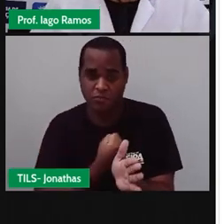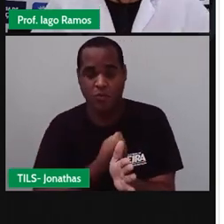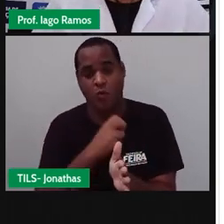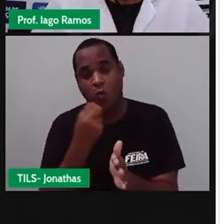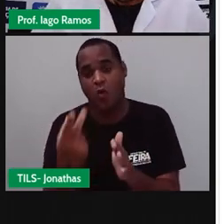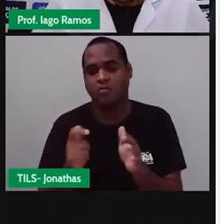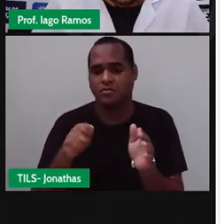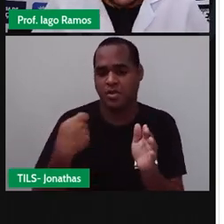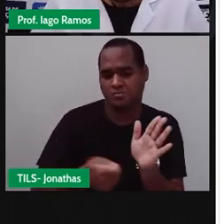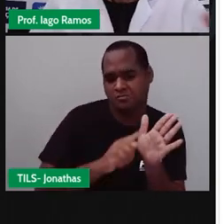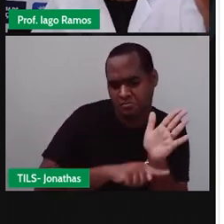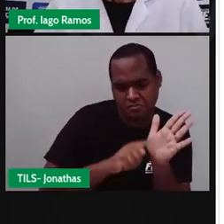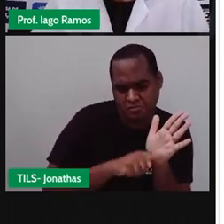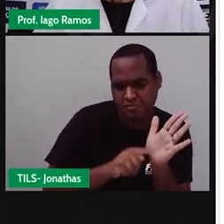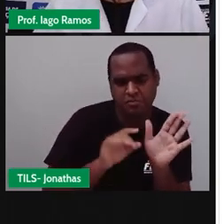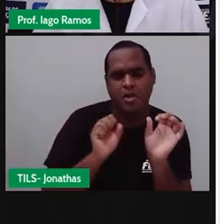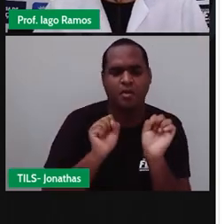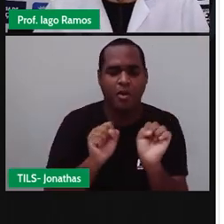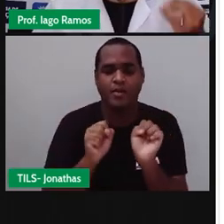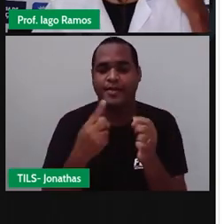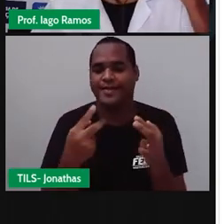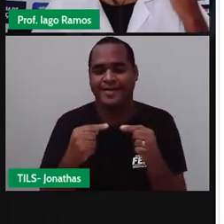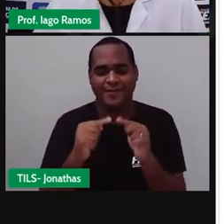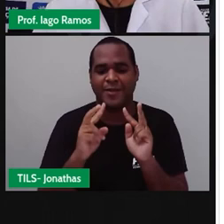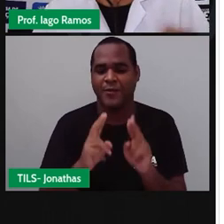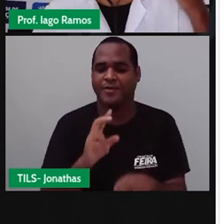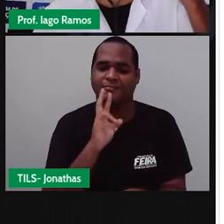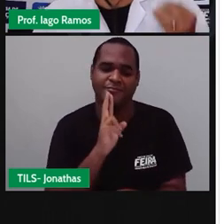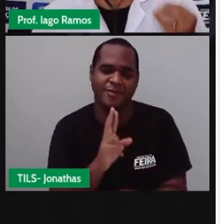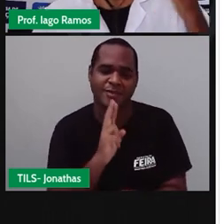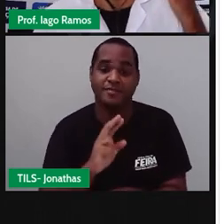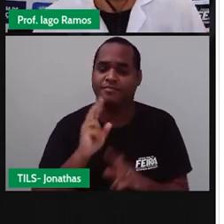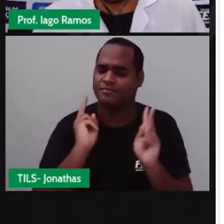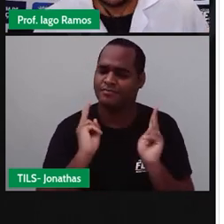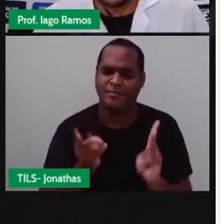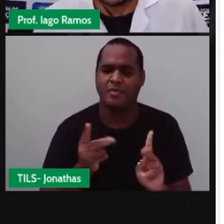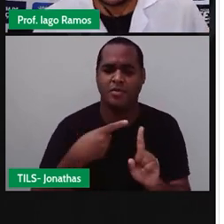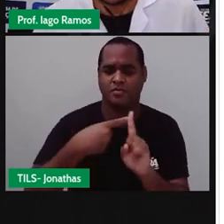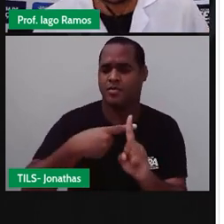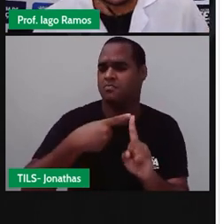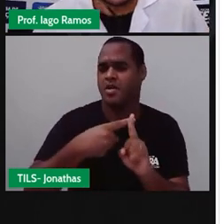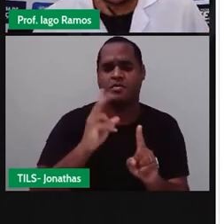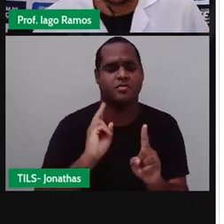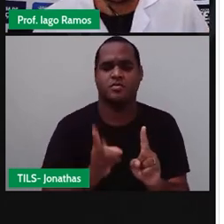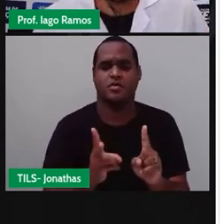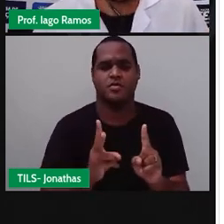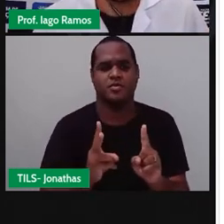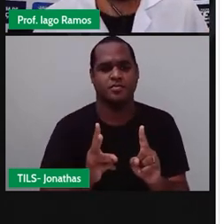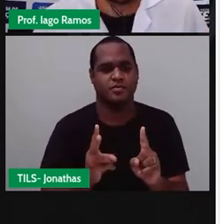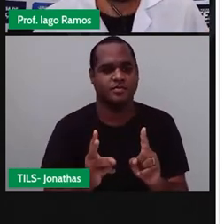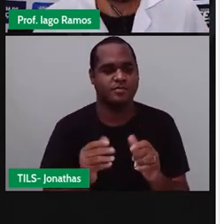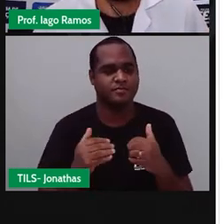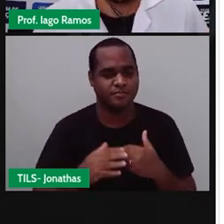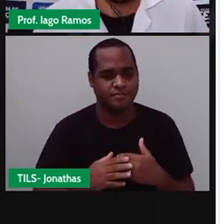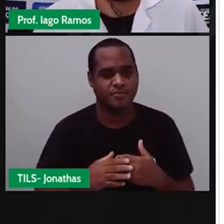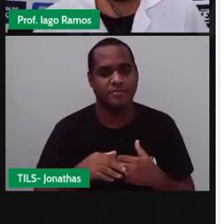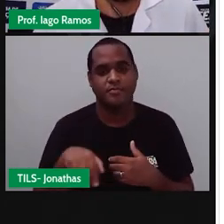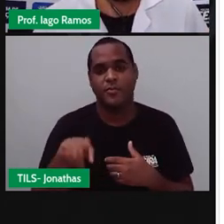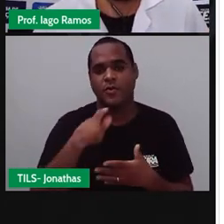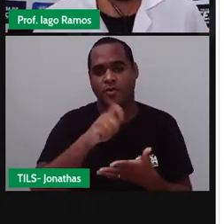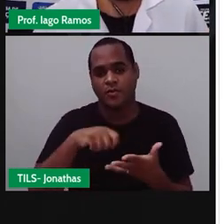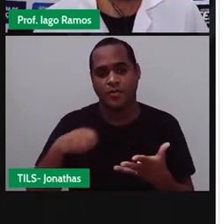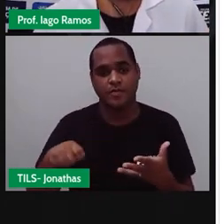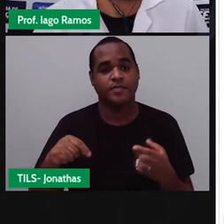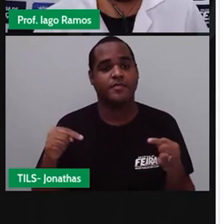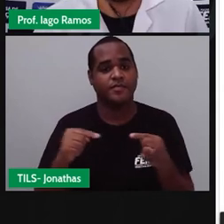dois sendo positivos, o resultado é positivo. Tá? Então, a gente vai escrever isso